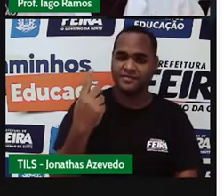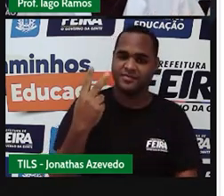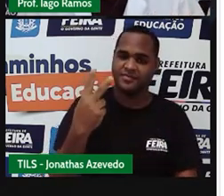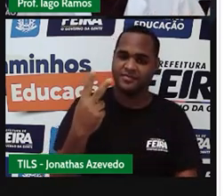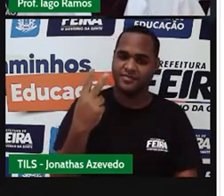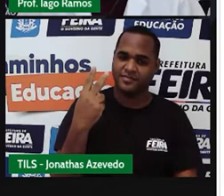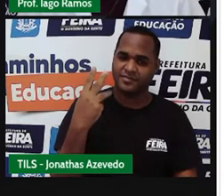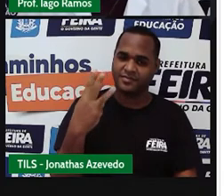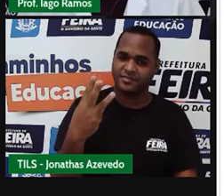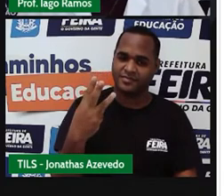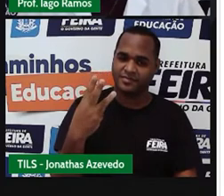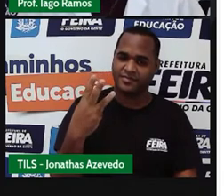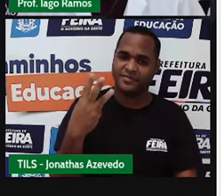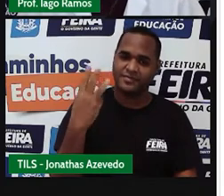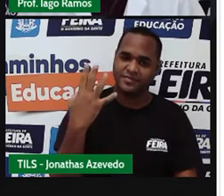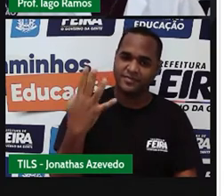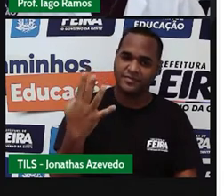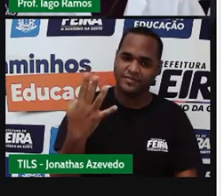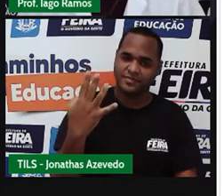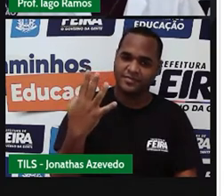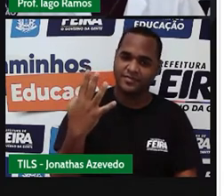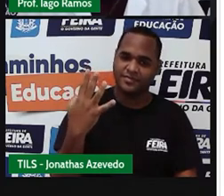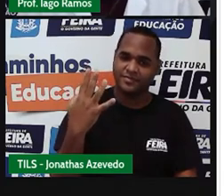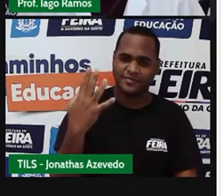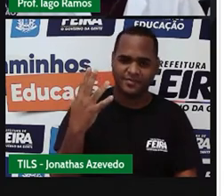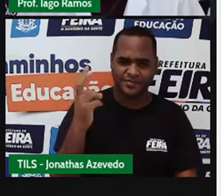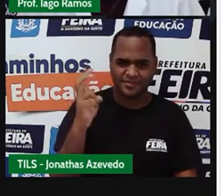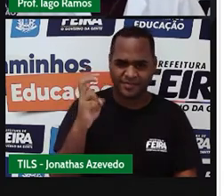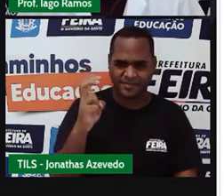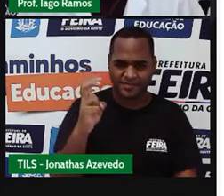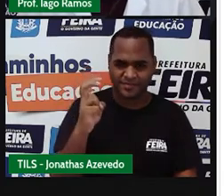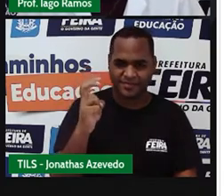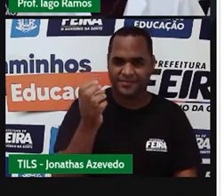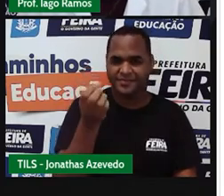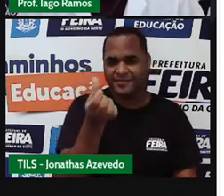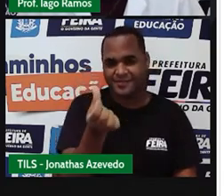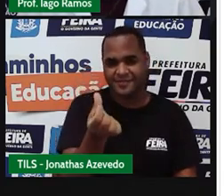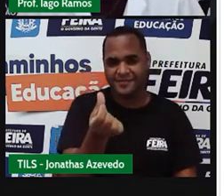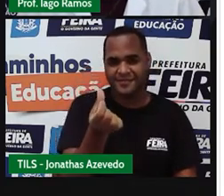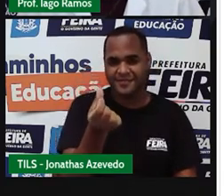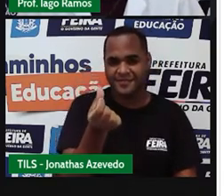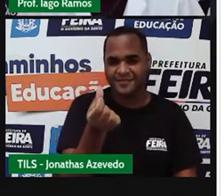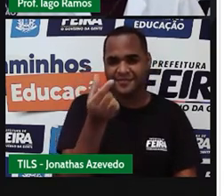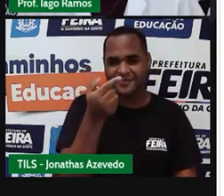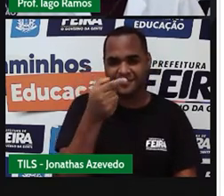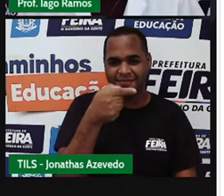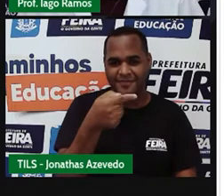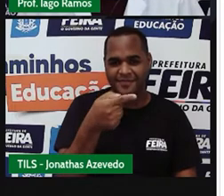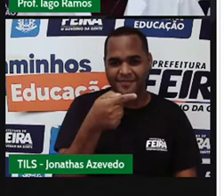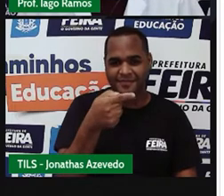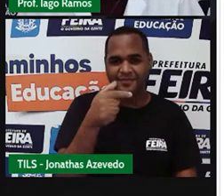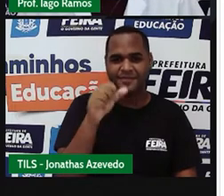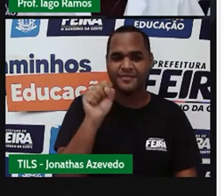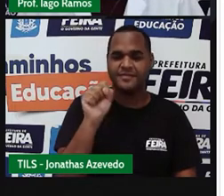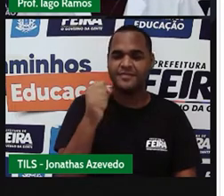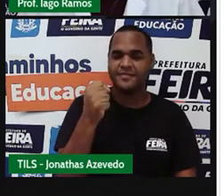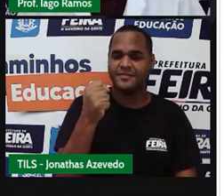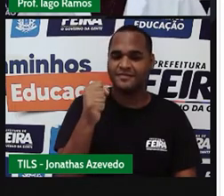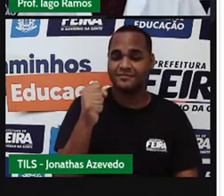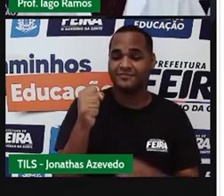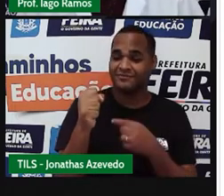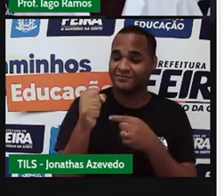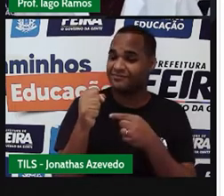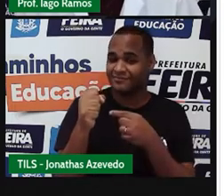2, 3, 4, 5, 6, 7, 8.